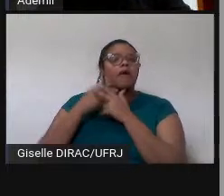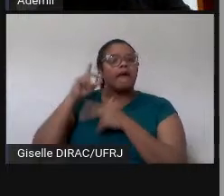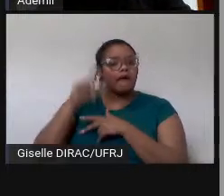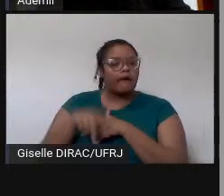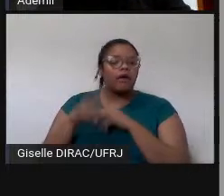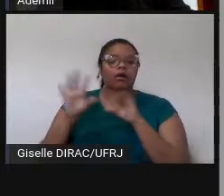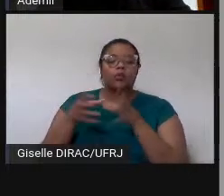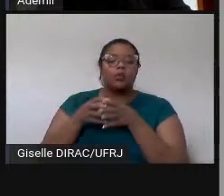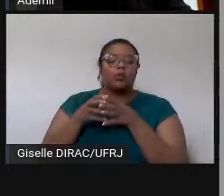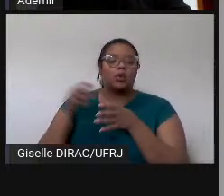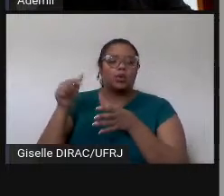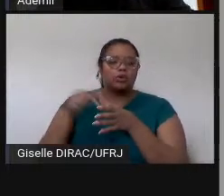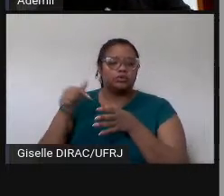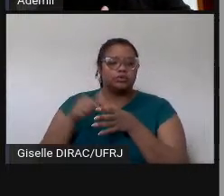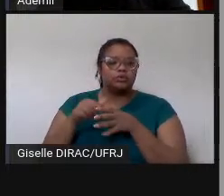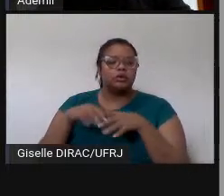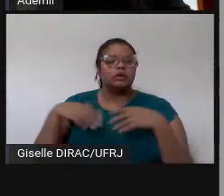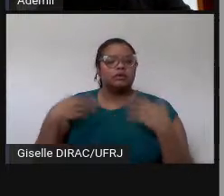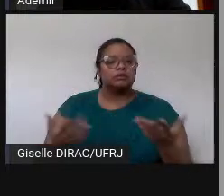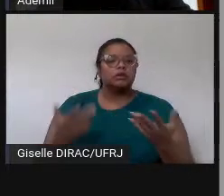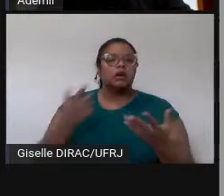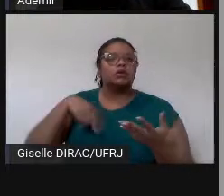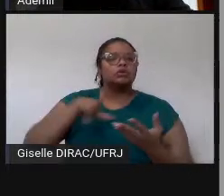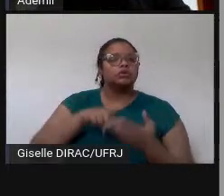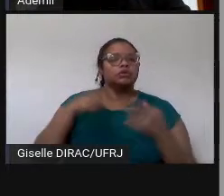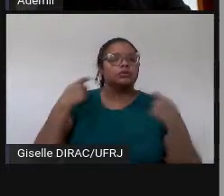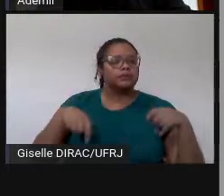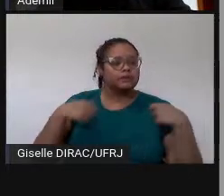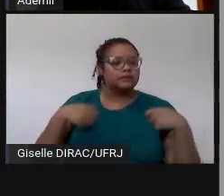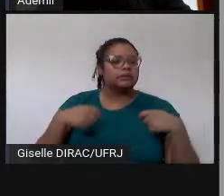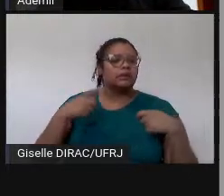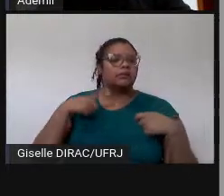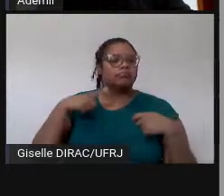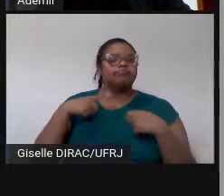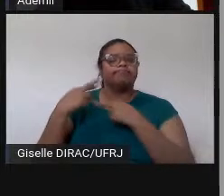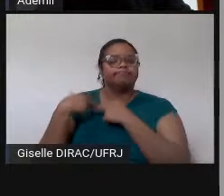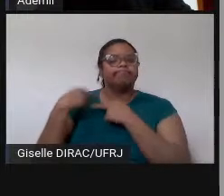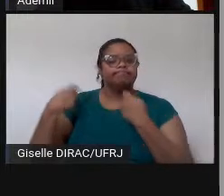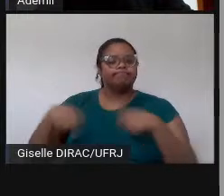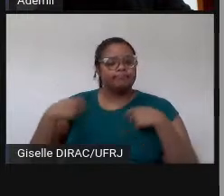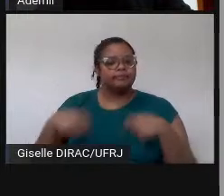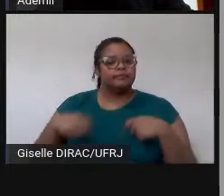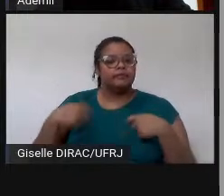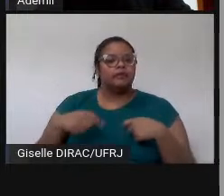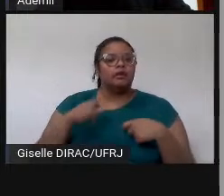coletivas. Então, a gente tem que ter esse comprometimento, né, o trabalho voluntário,